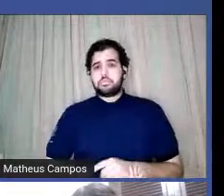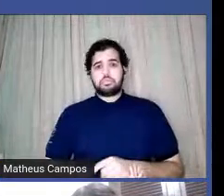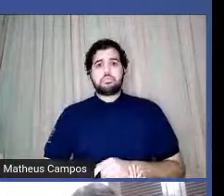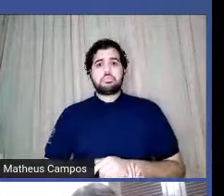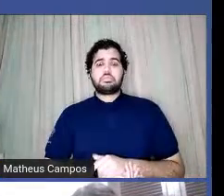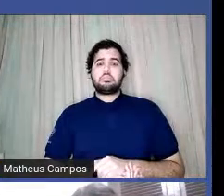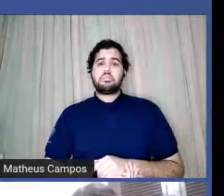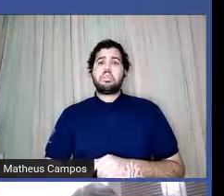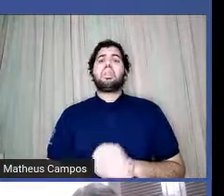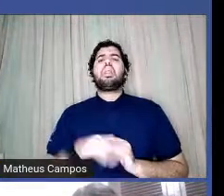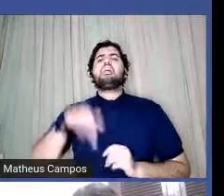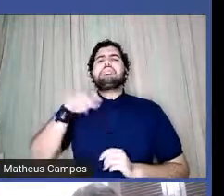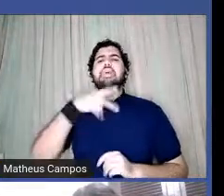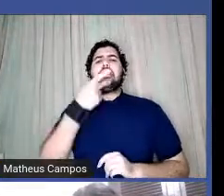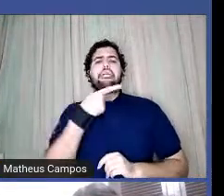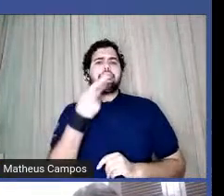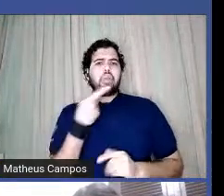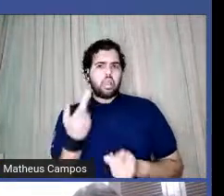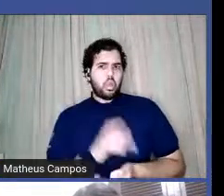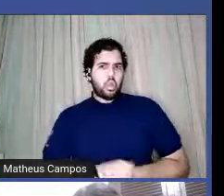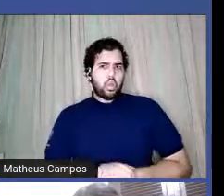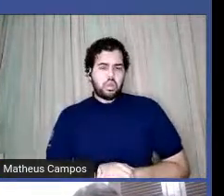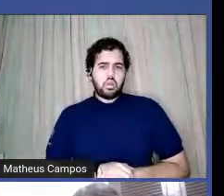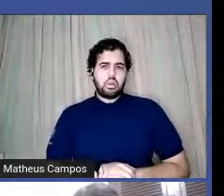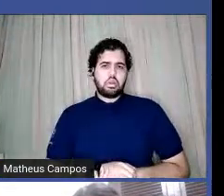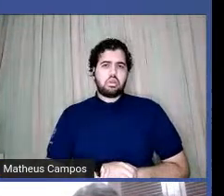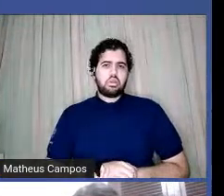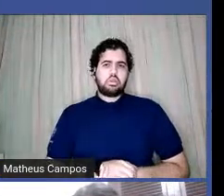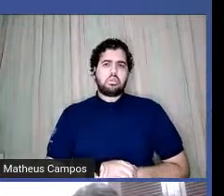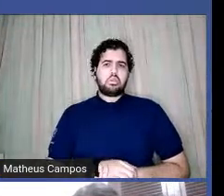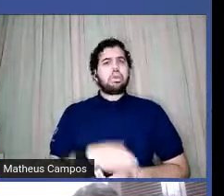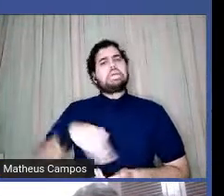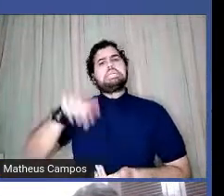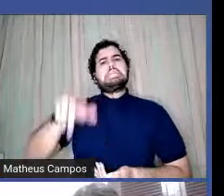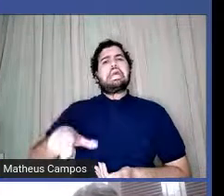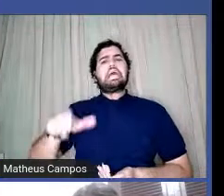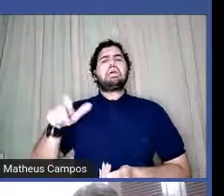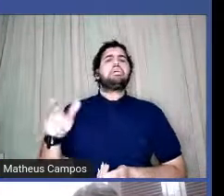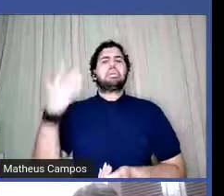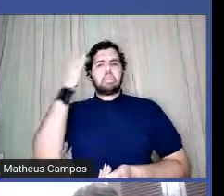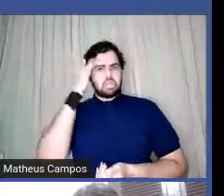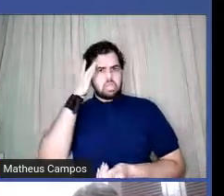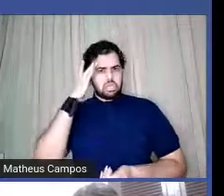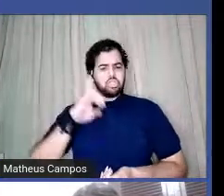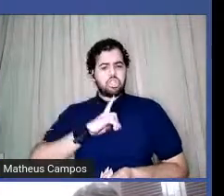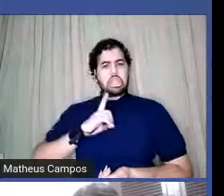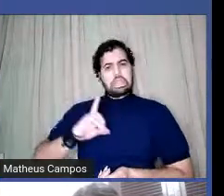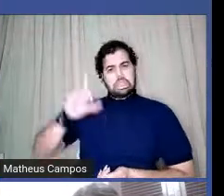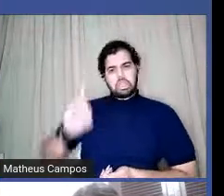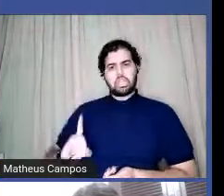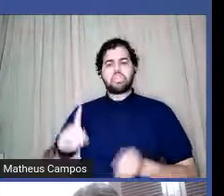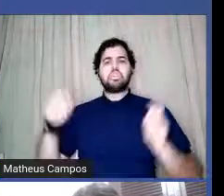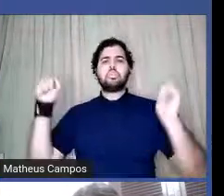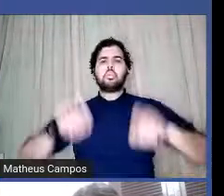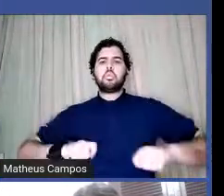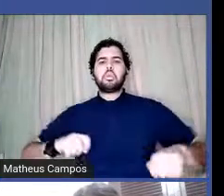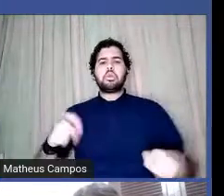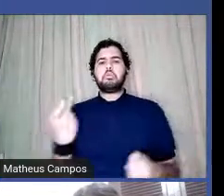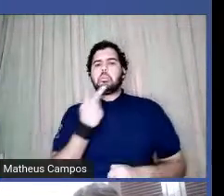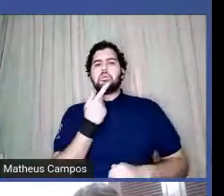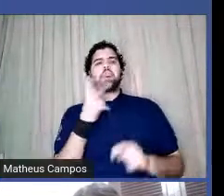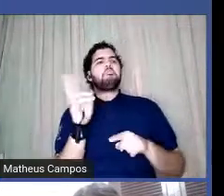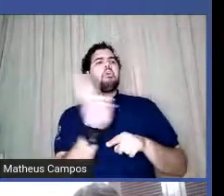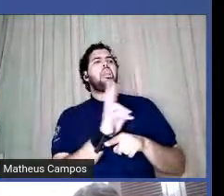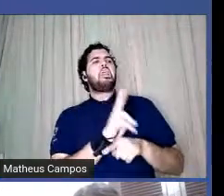quem foi que disse, né? Quem é a pessoa que se acha no direito de tentar tomar de conta do corpo da outra